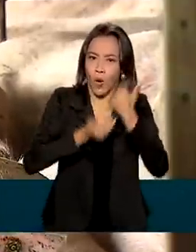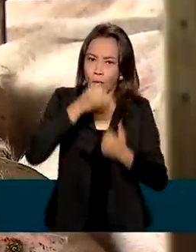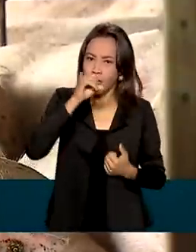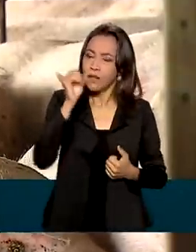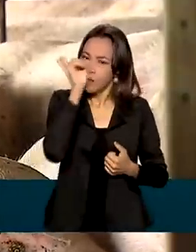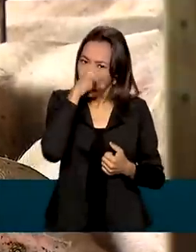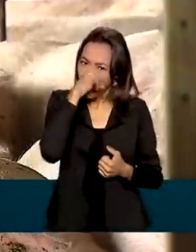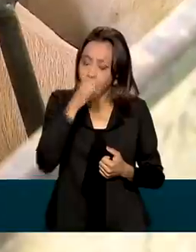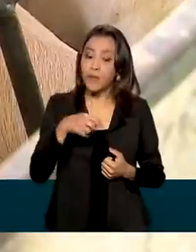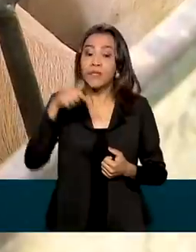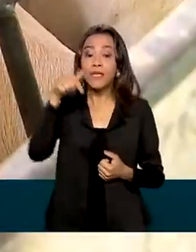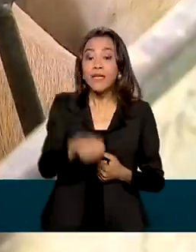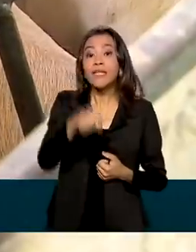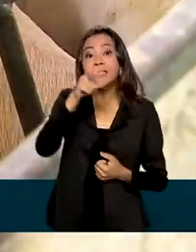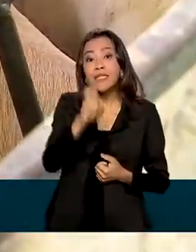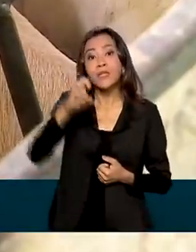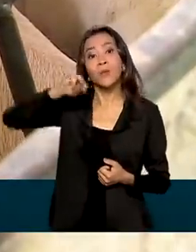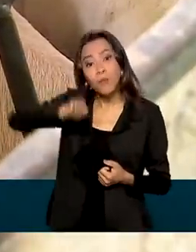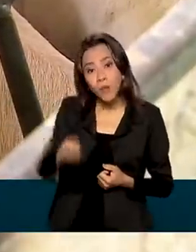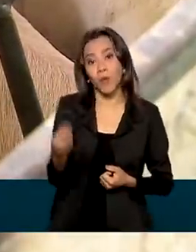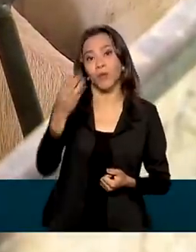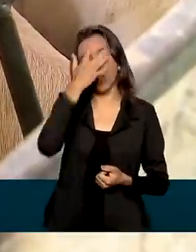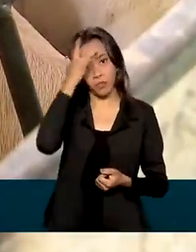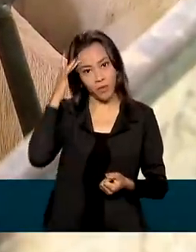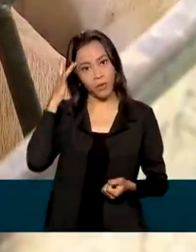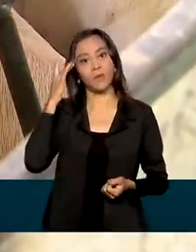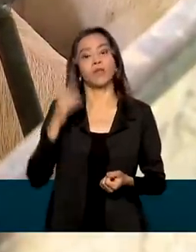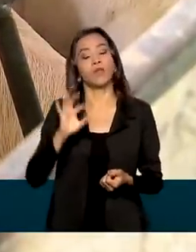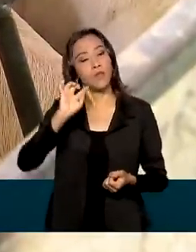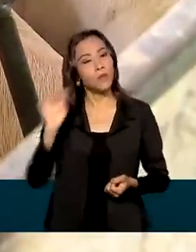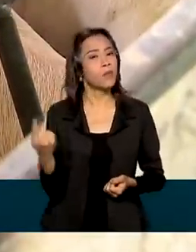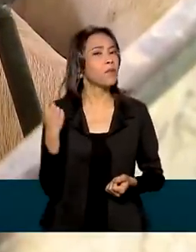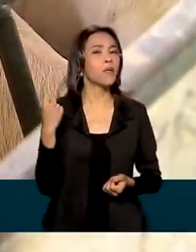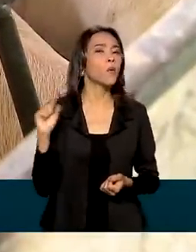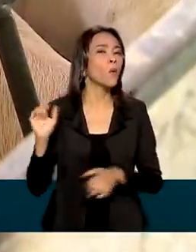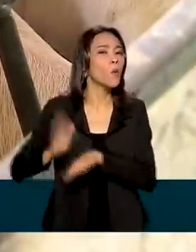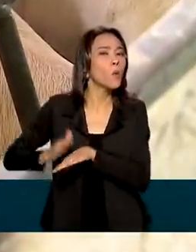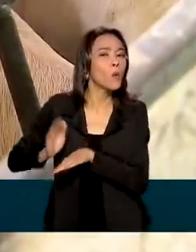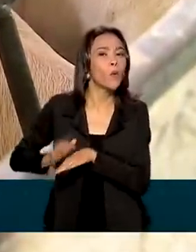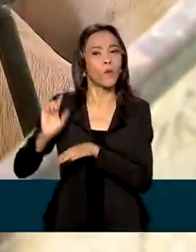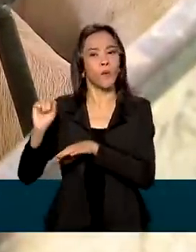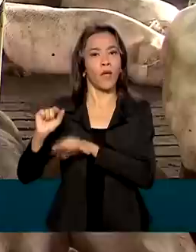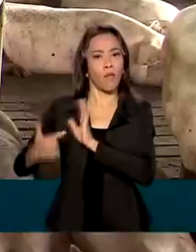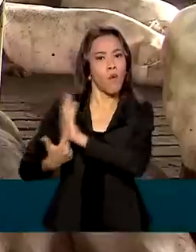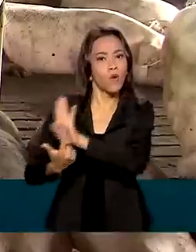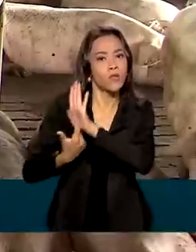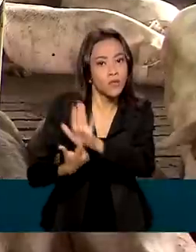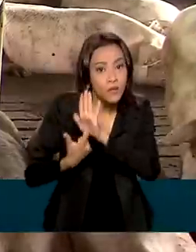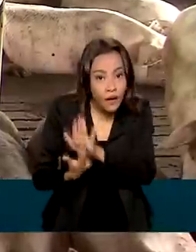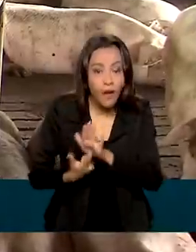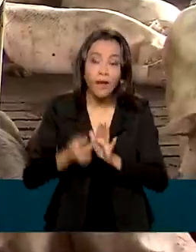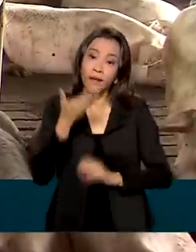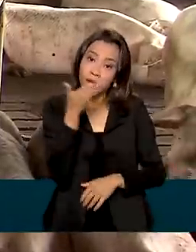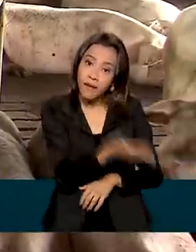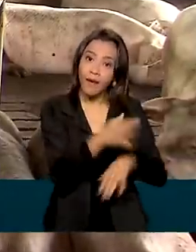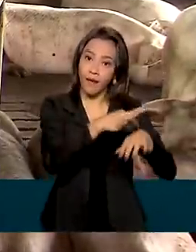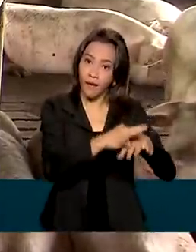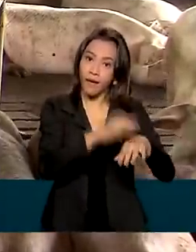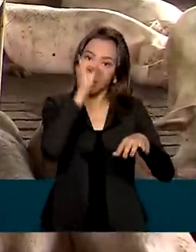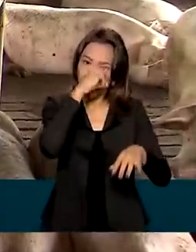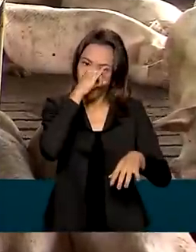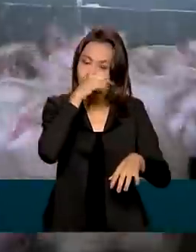75 milhões de brasileiros. E o primeiro passo é esclarecer que a carne de porco é